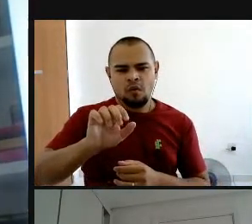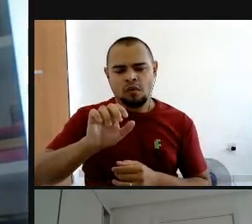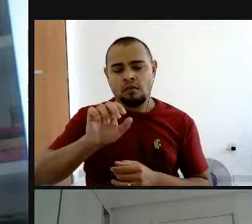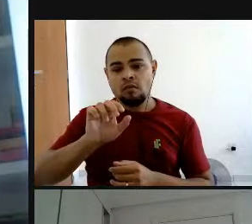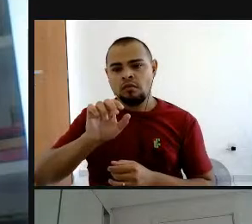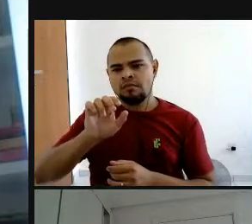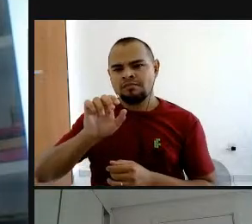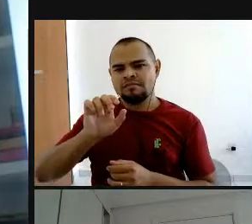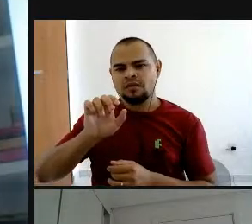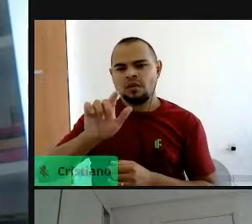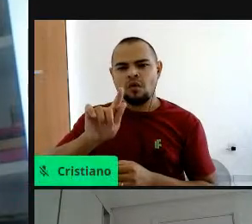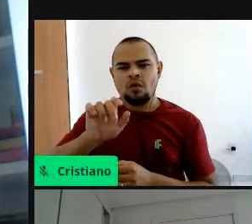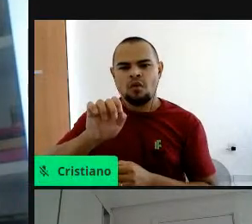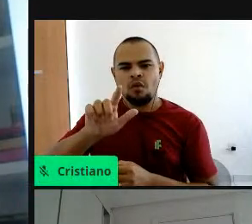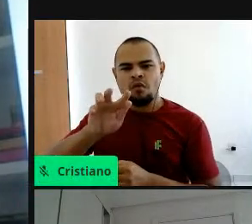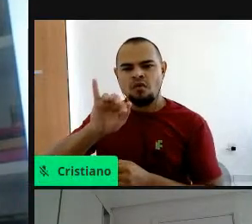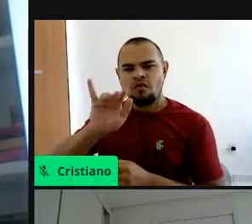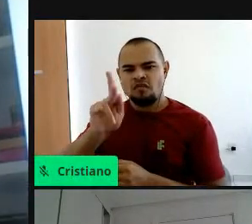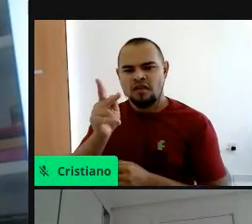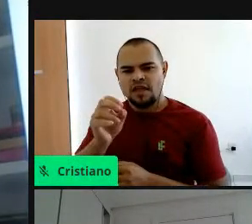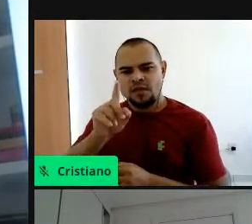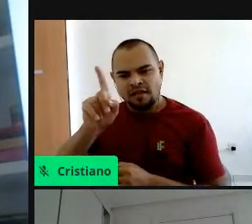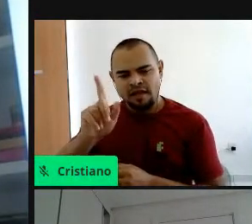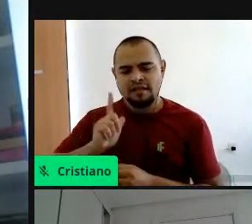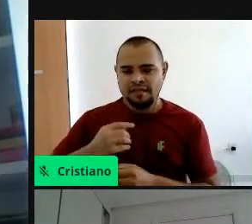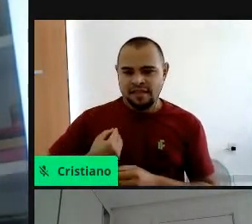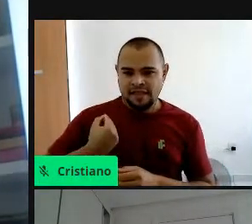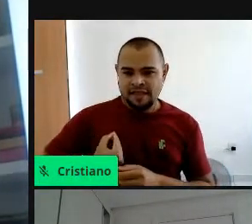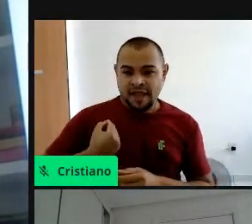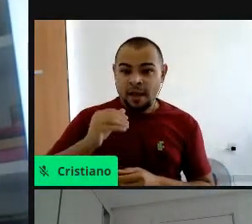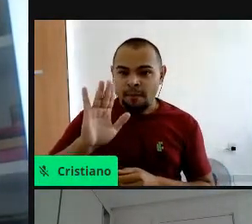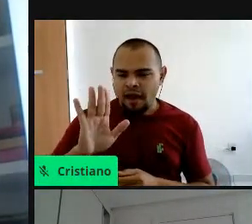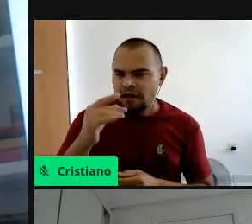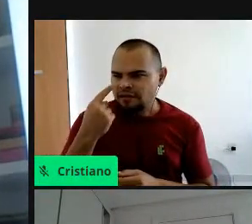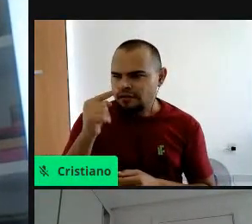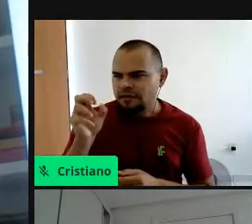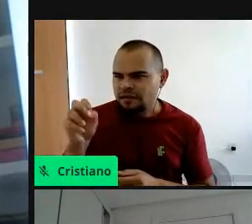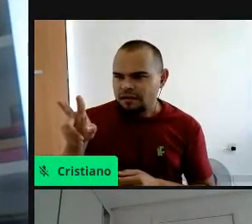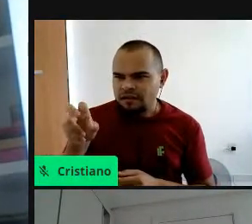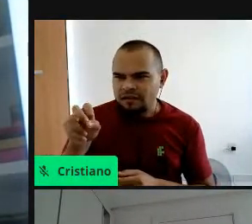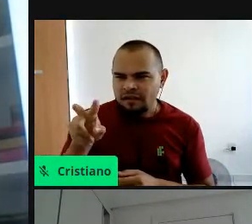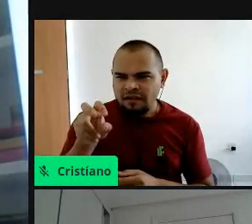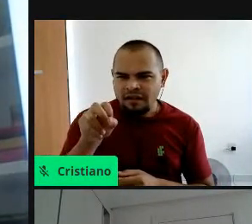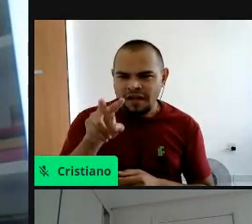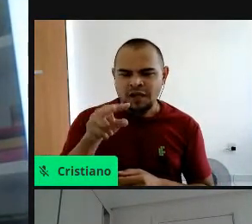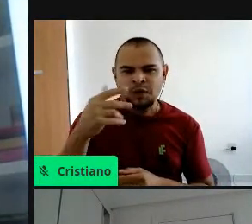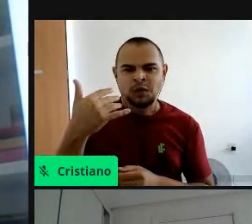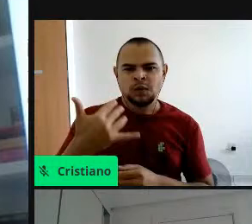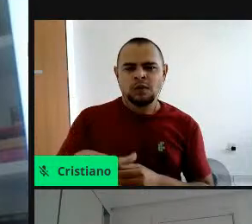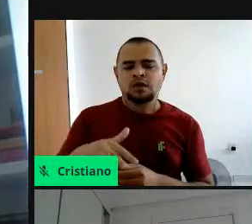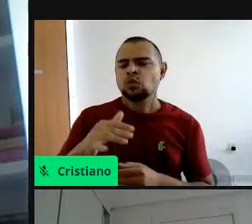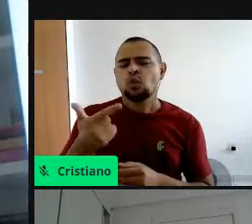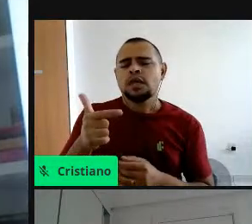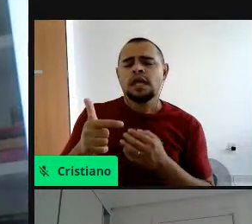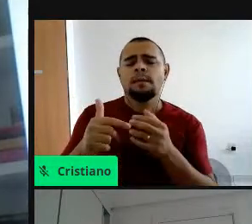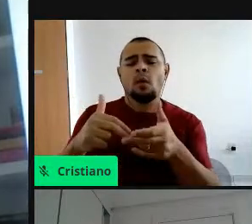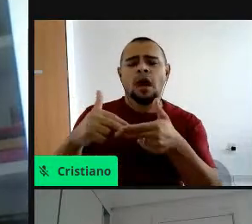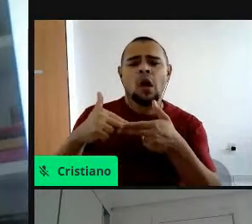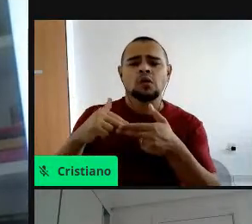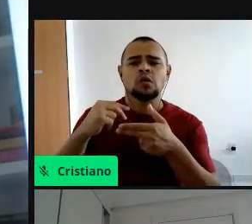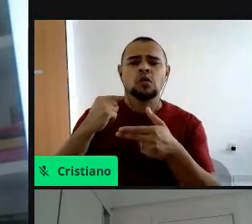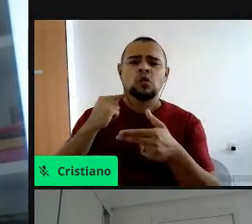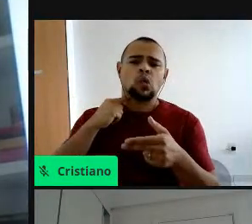na verdade, esses animais sempre estiveram lá, né, mas a sua observação era difícil, por causa da poluição, e devido a essa